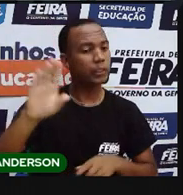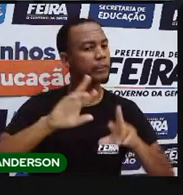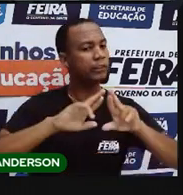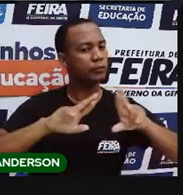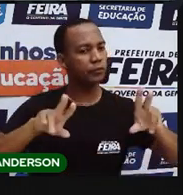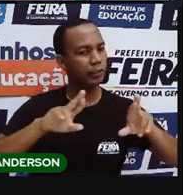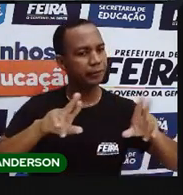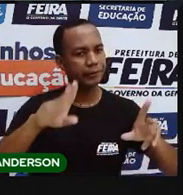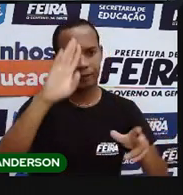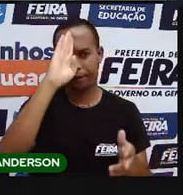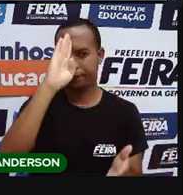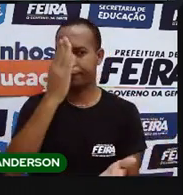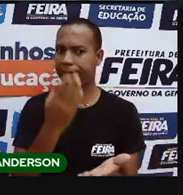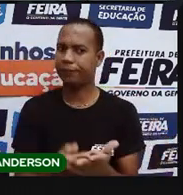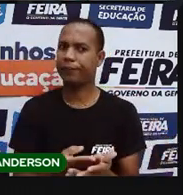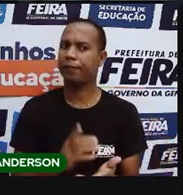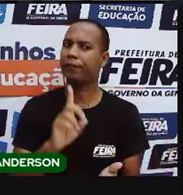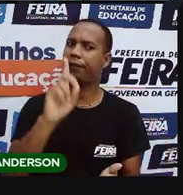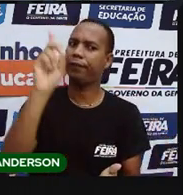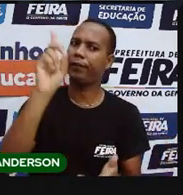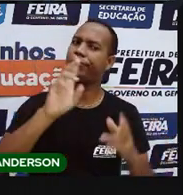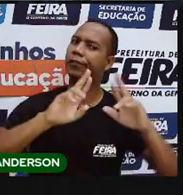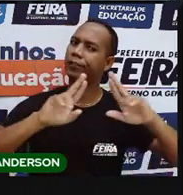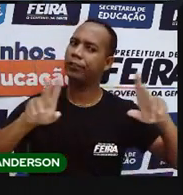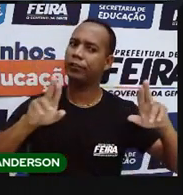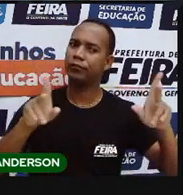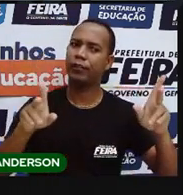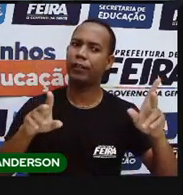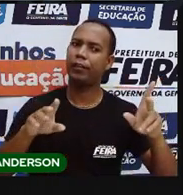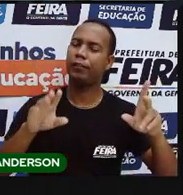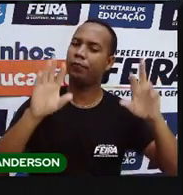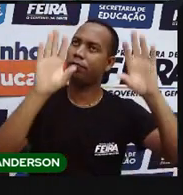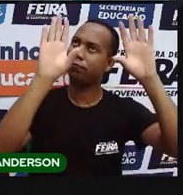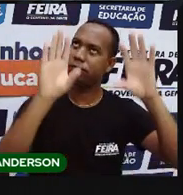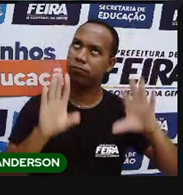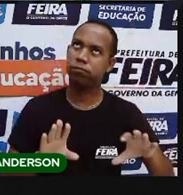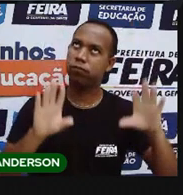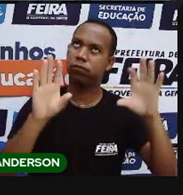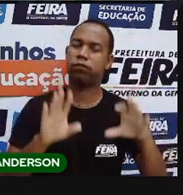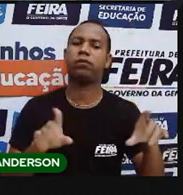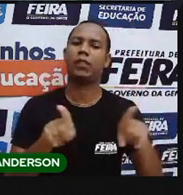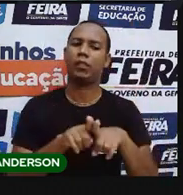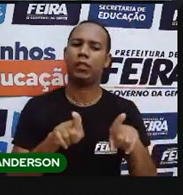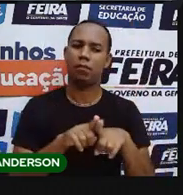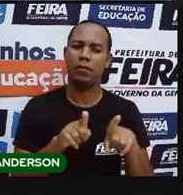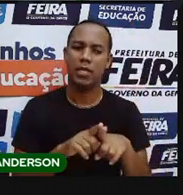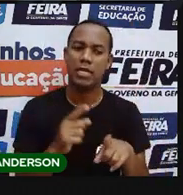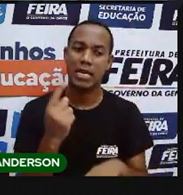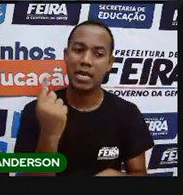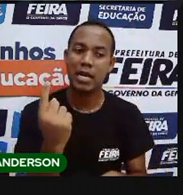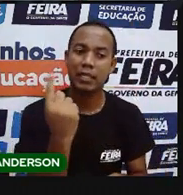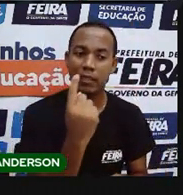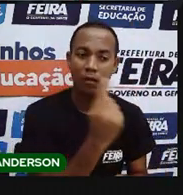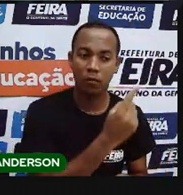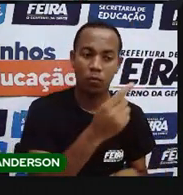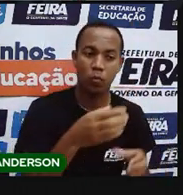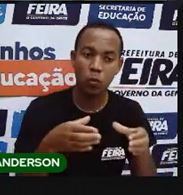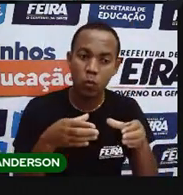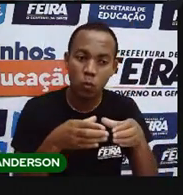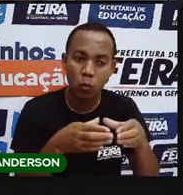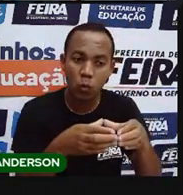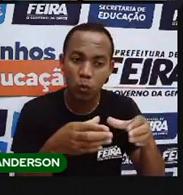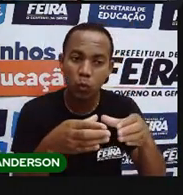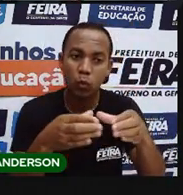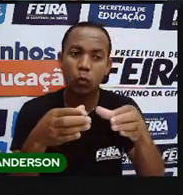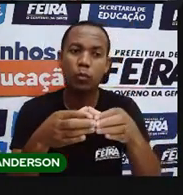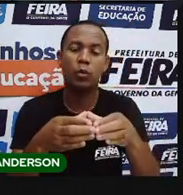crenças diferentes, não é isso? Ritos religiosos diferentes. Então, cada um desses povos, cada um desses povos, na